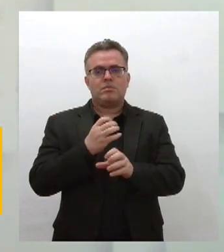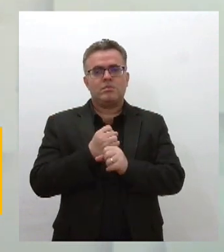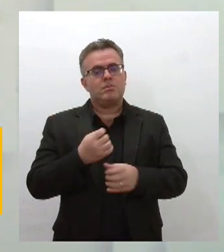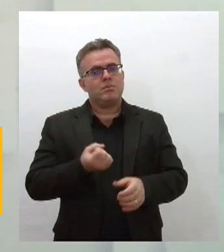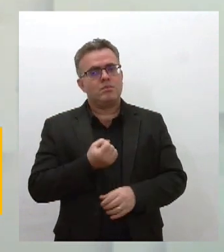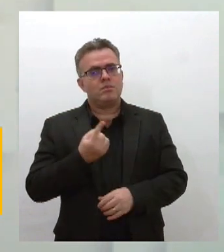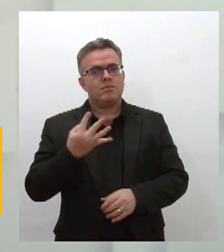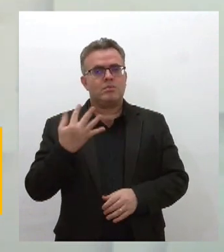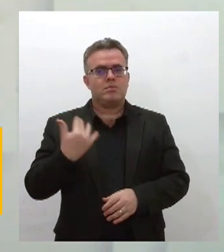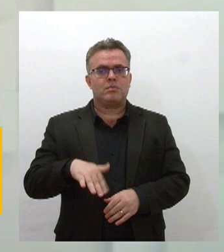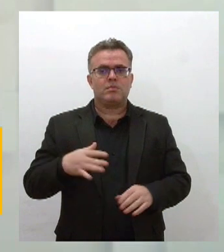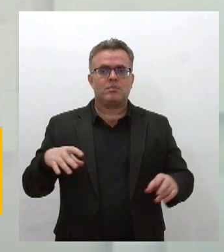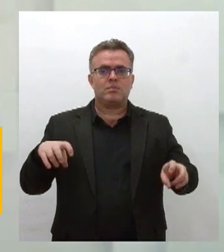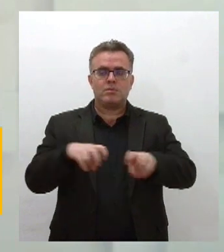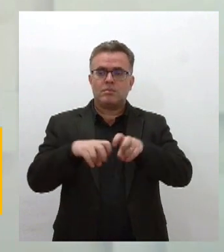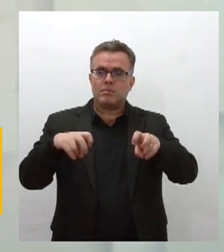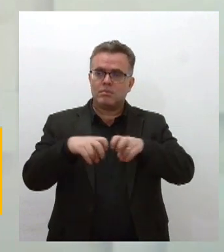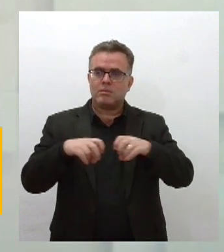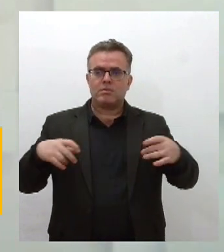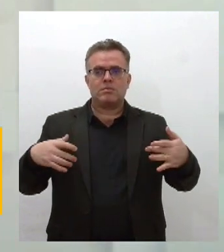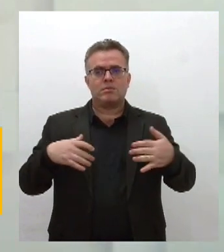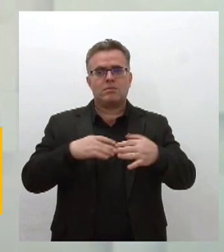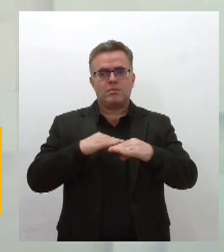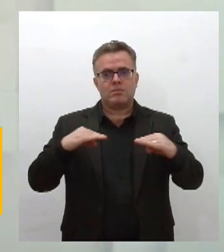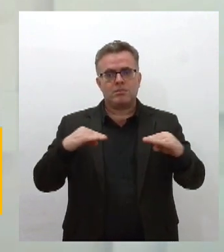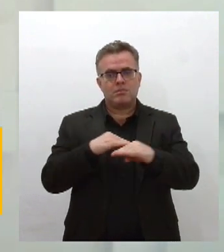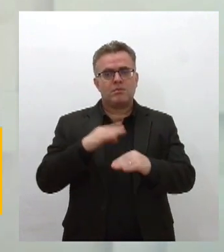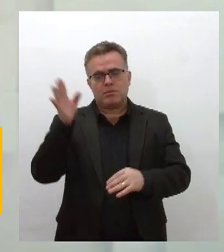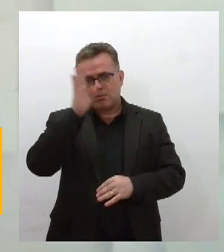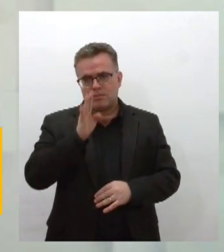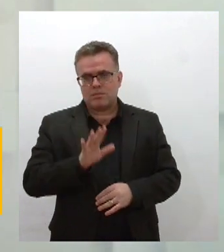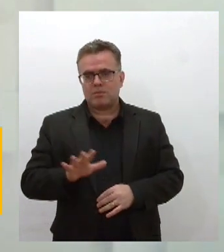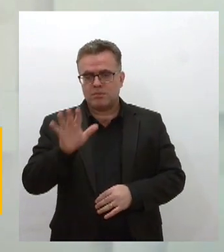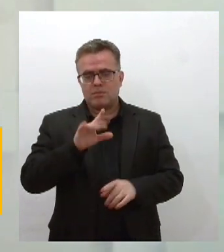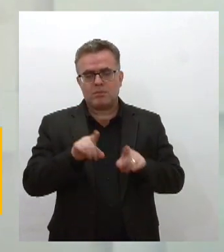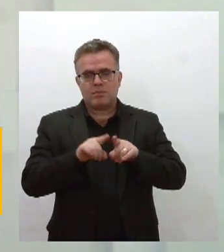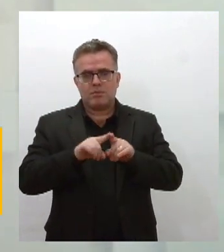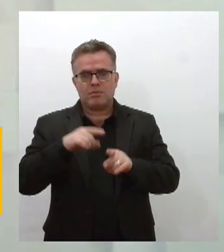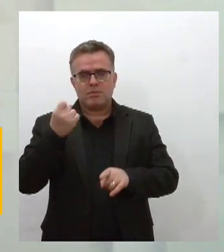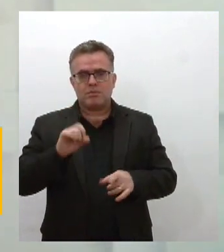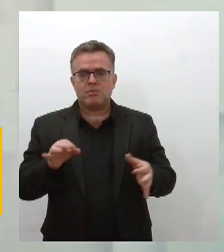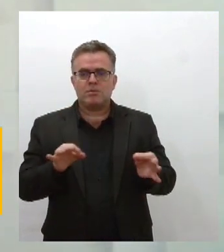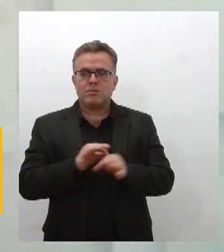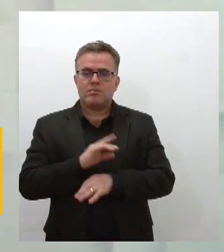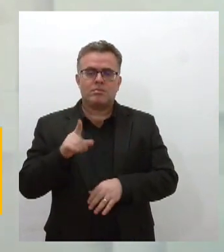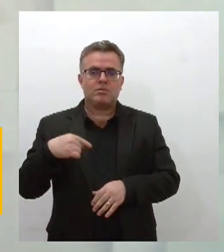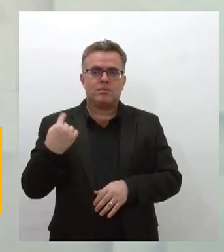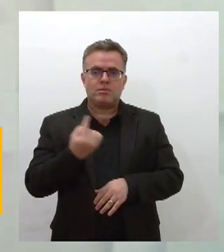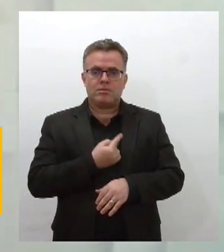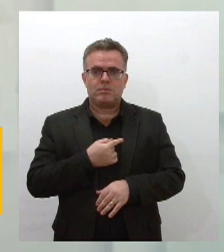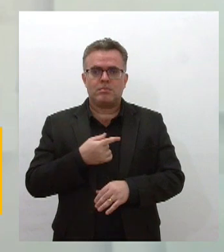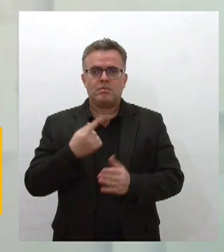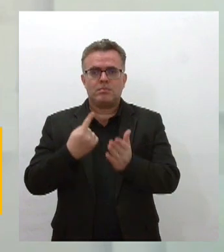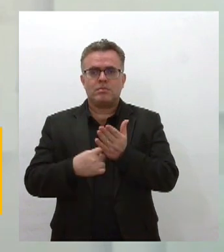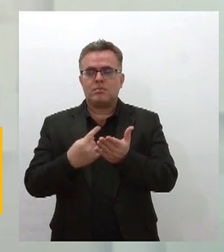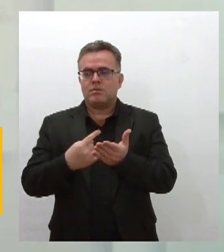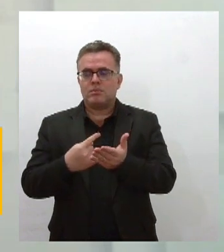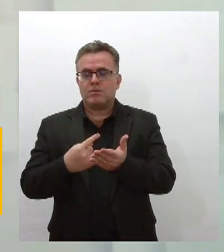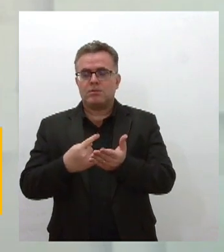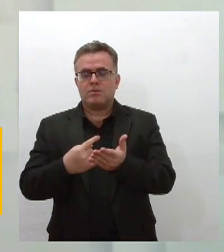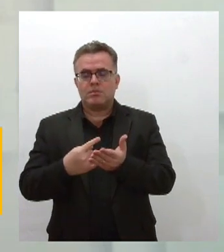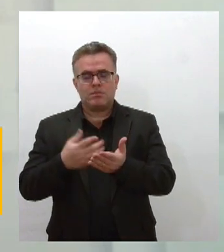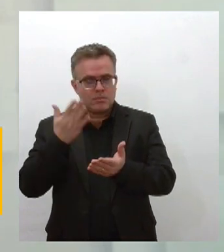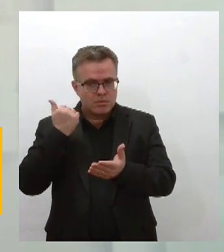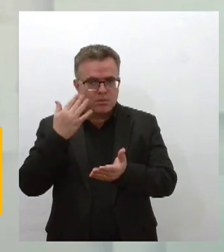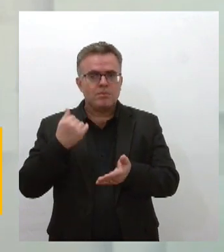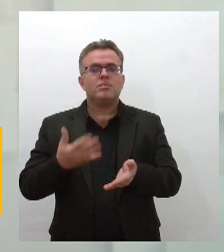altos índices de acidentes de trânsito no Brasil e aqui em Sergipe. E a gente tem essa lei aprovada que foi aprovada no ano passado que ela institui